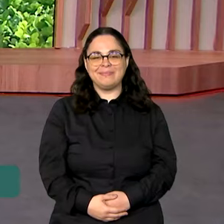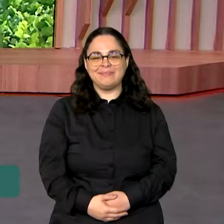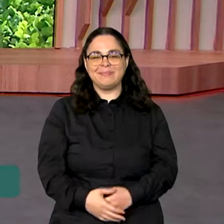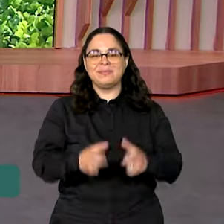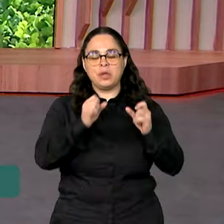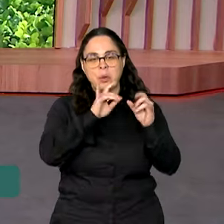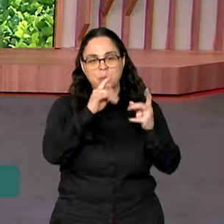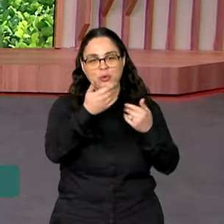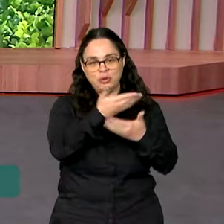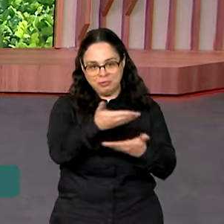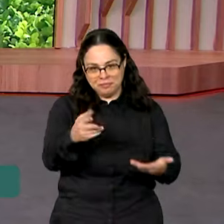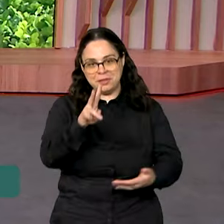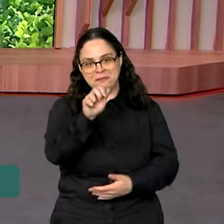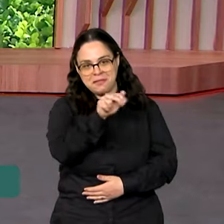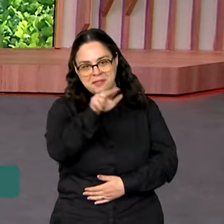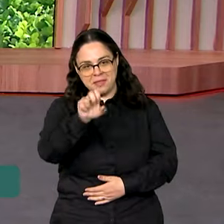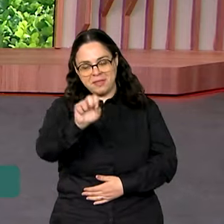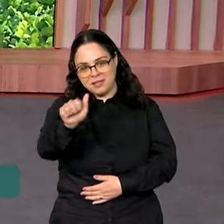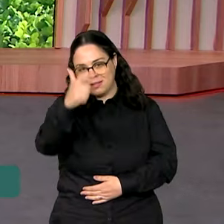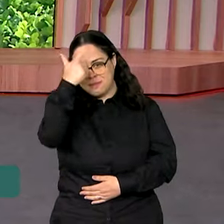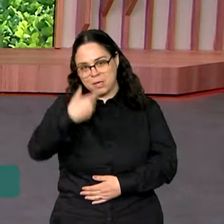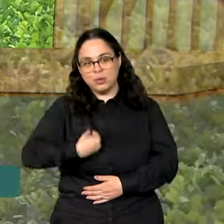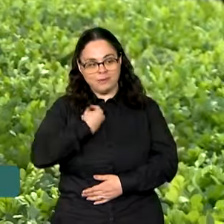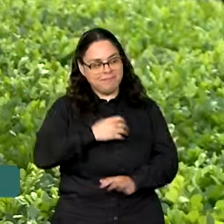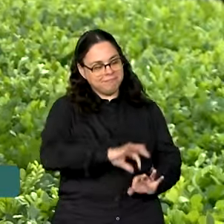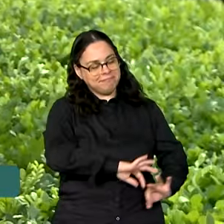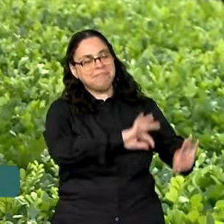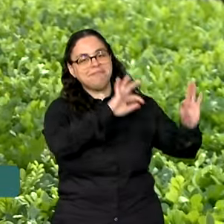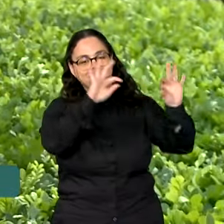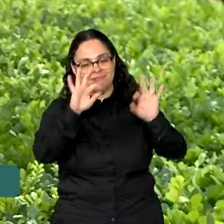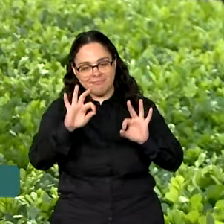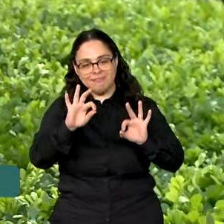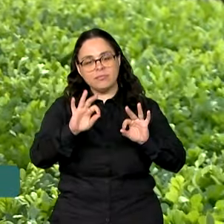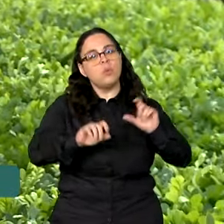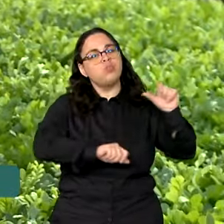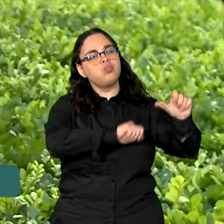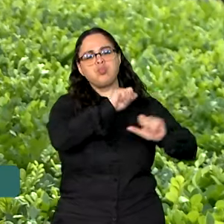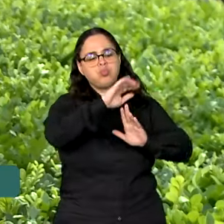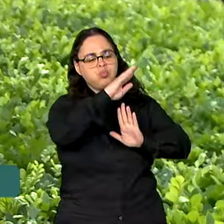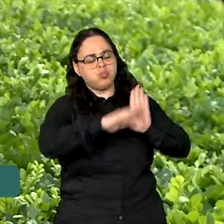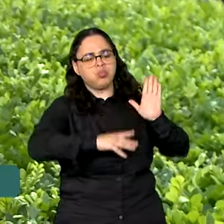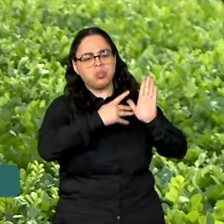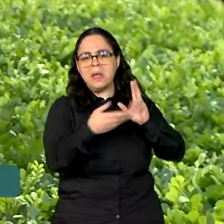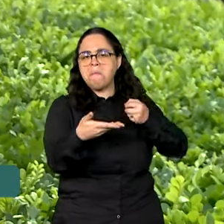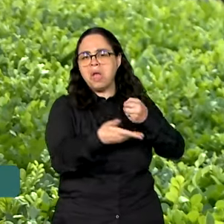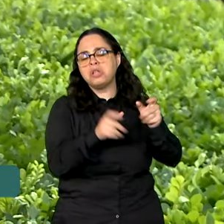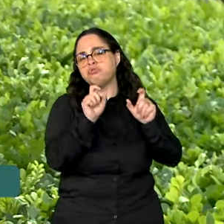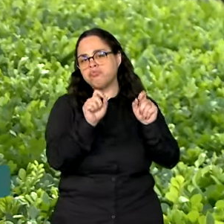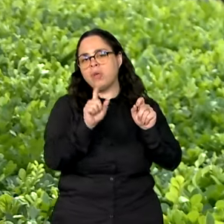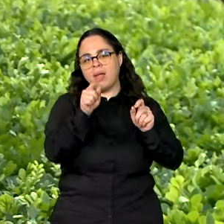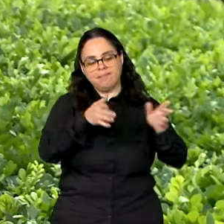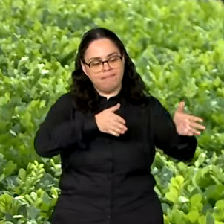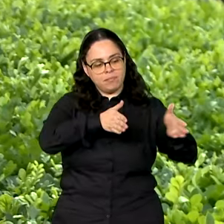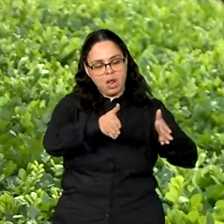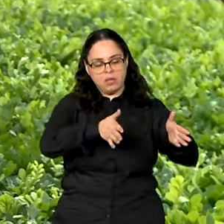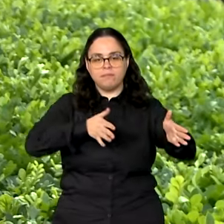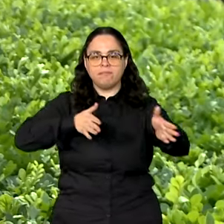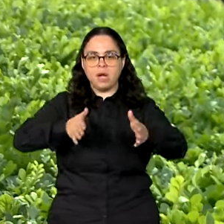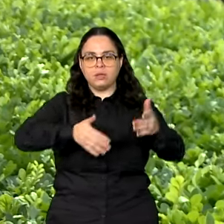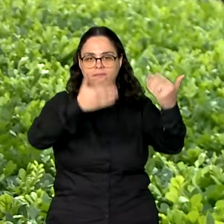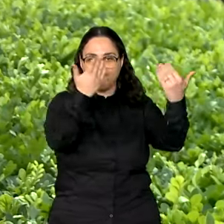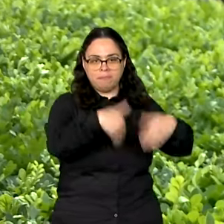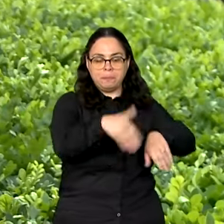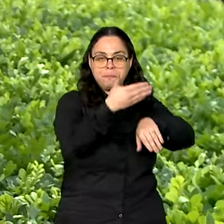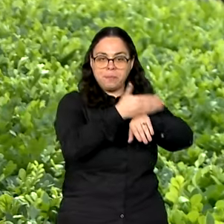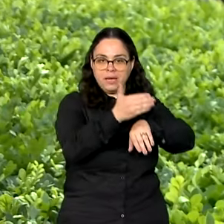Bom dia, Vanessa. E a todos que nos acompanham, as mudanças são basicamente nos prazos da avaliação